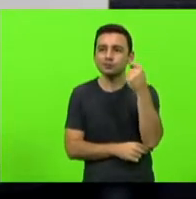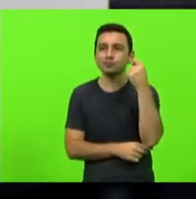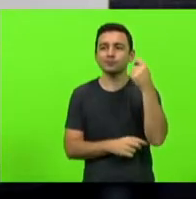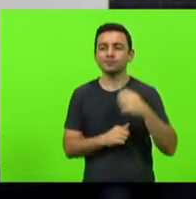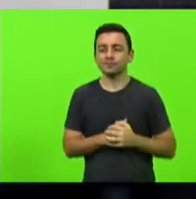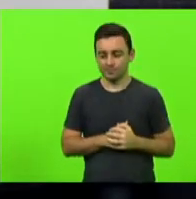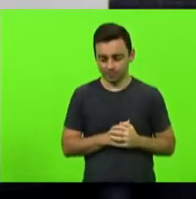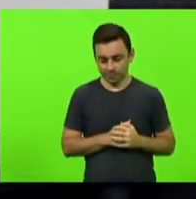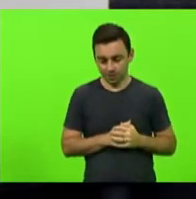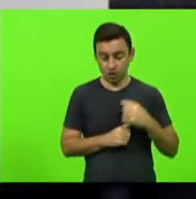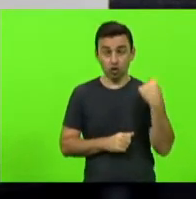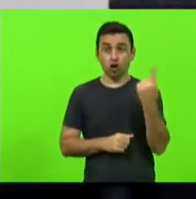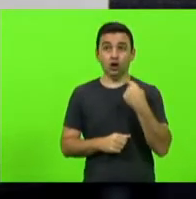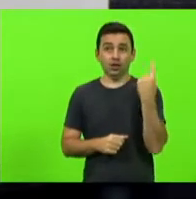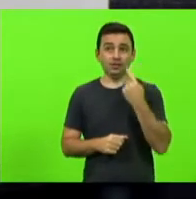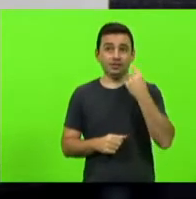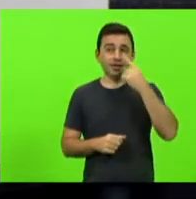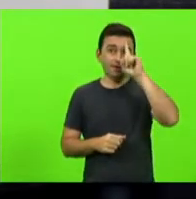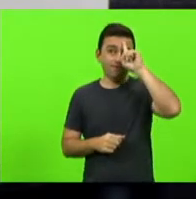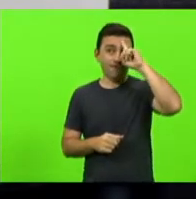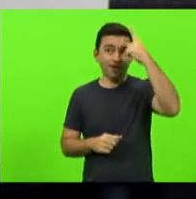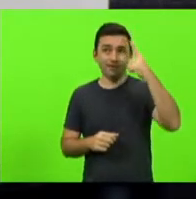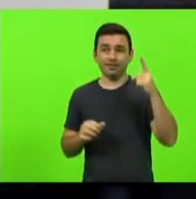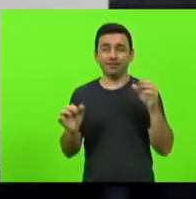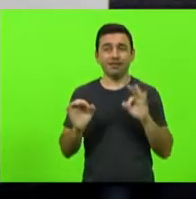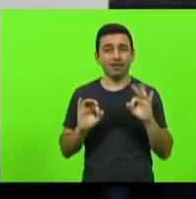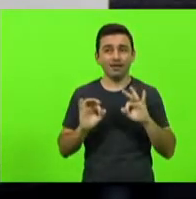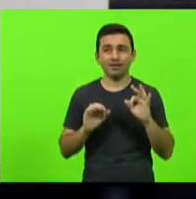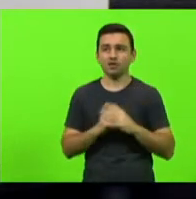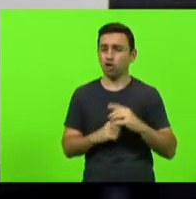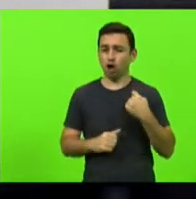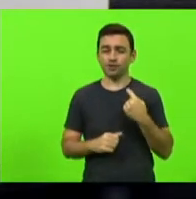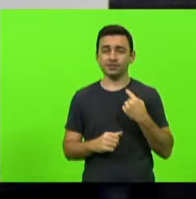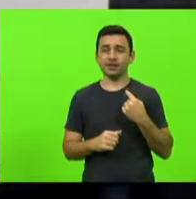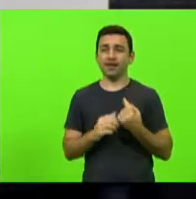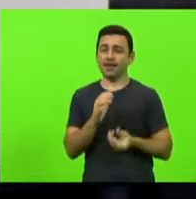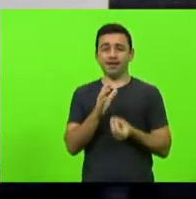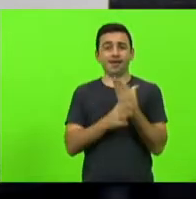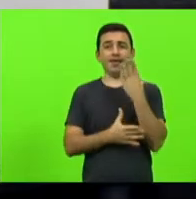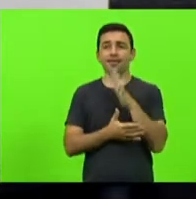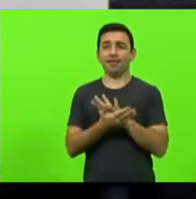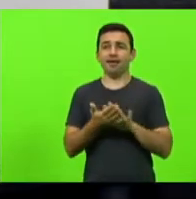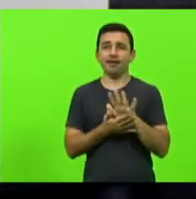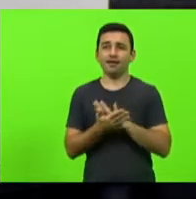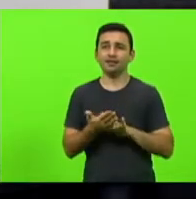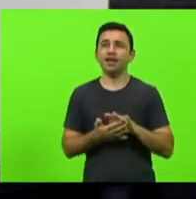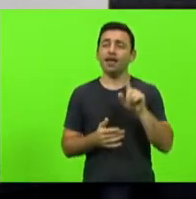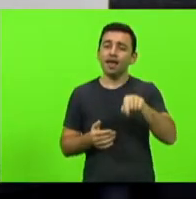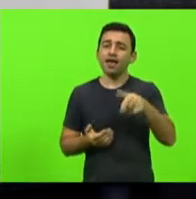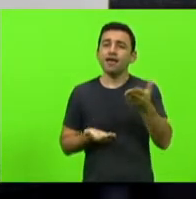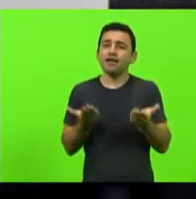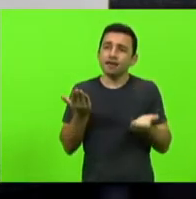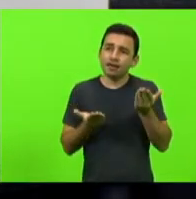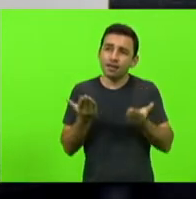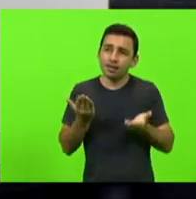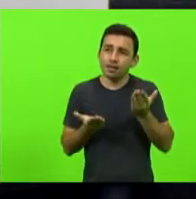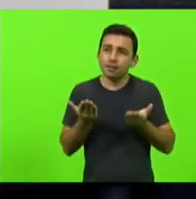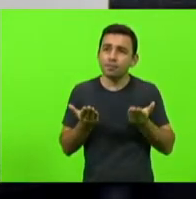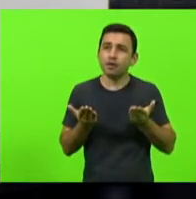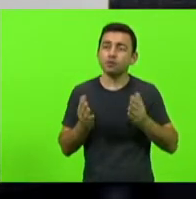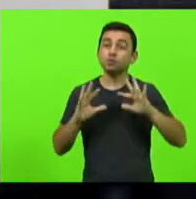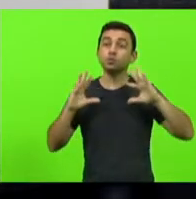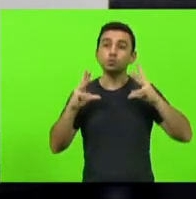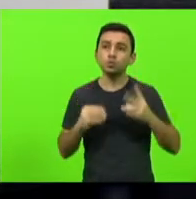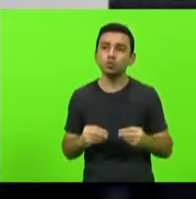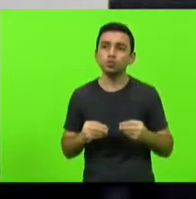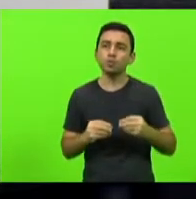inventando nós não estamos criando nada nós estamos equilibrando a balança tributária entre o Paraná